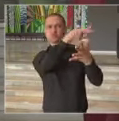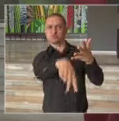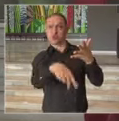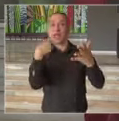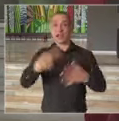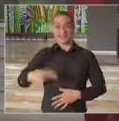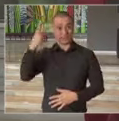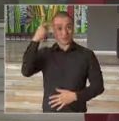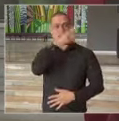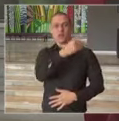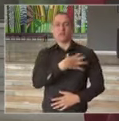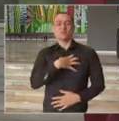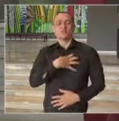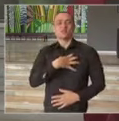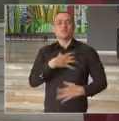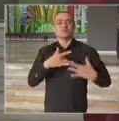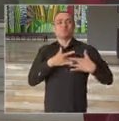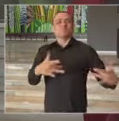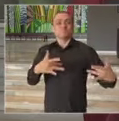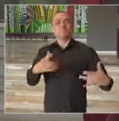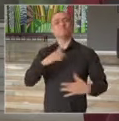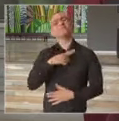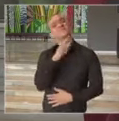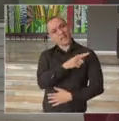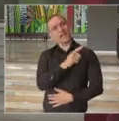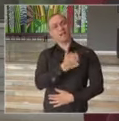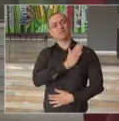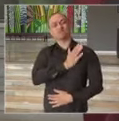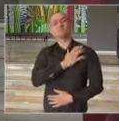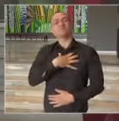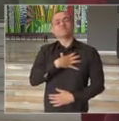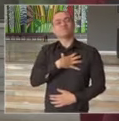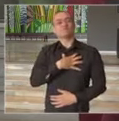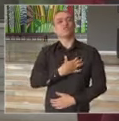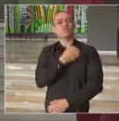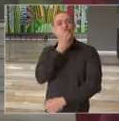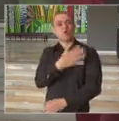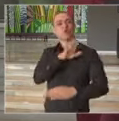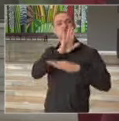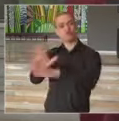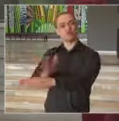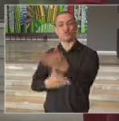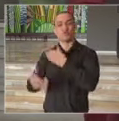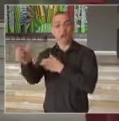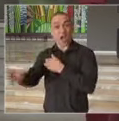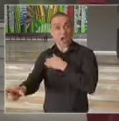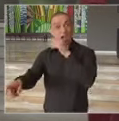bom coração, são solidários e são generosos com quem mais precisa.